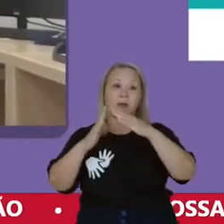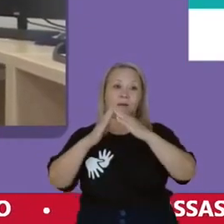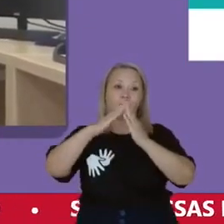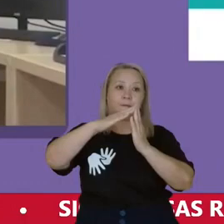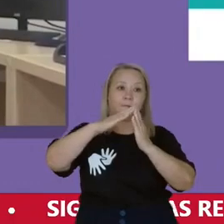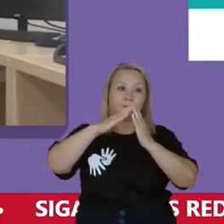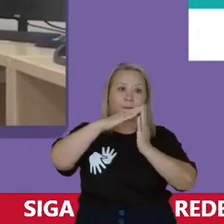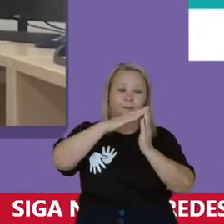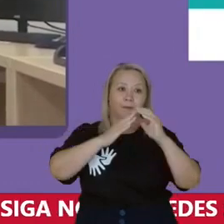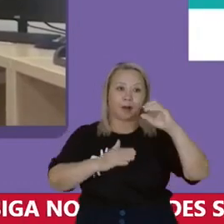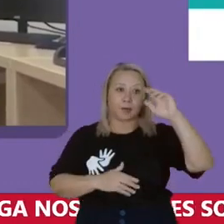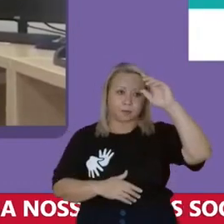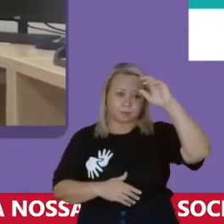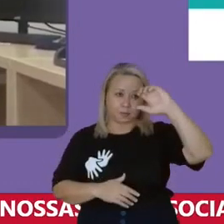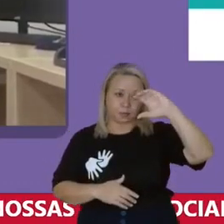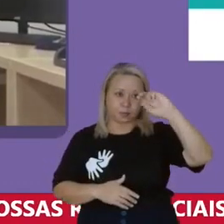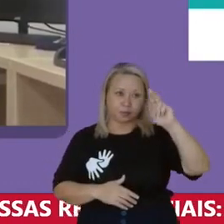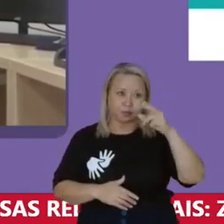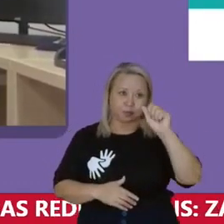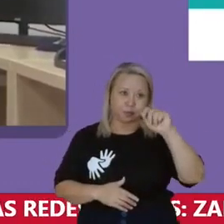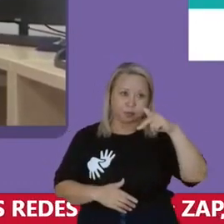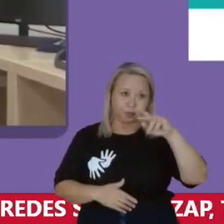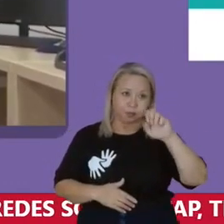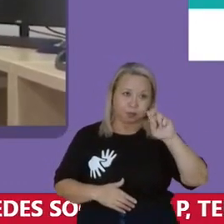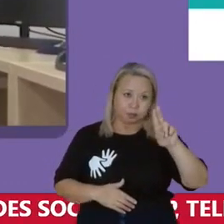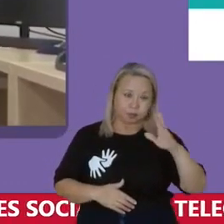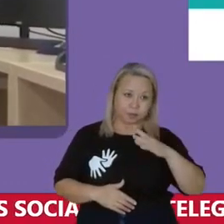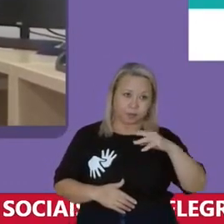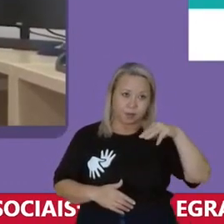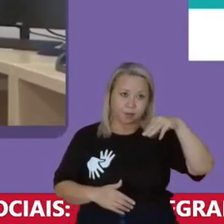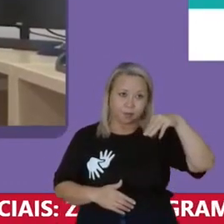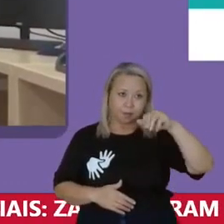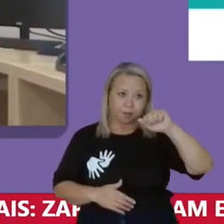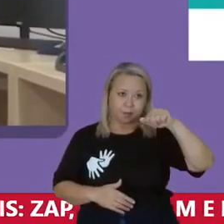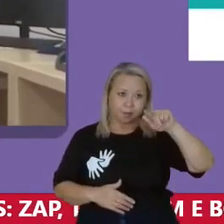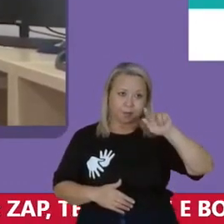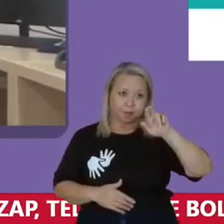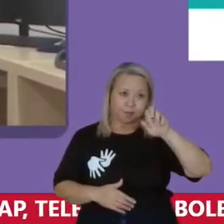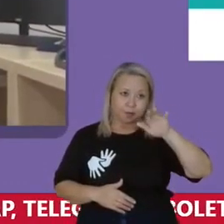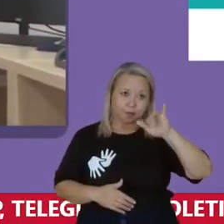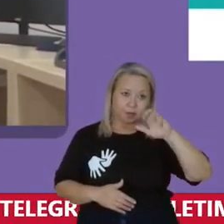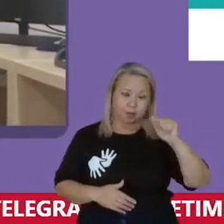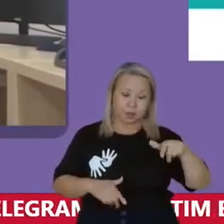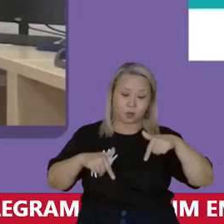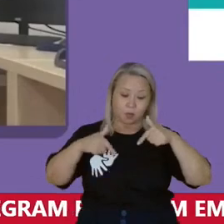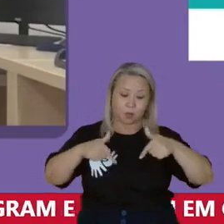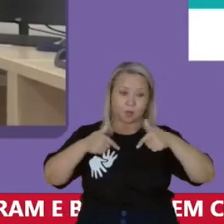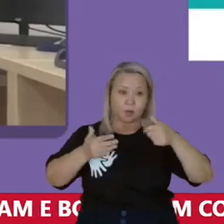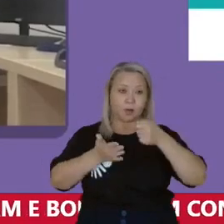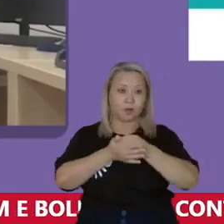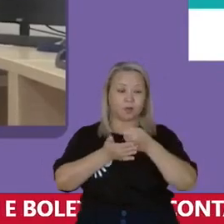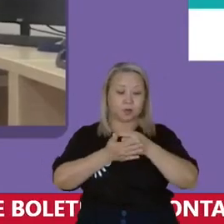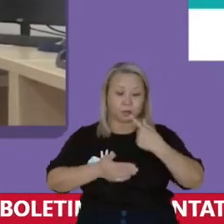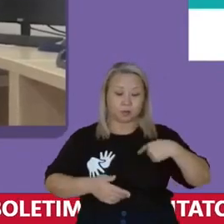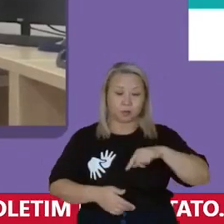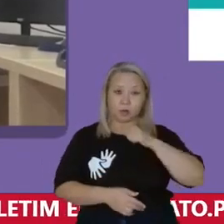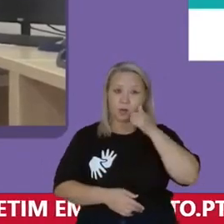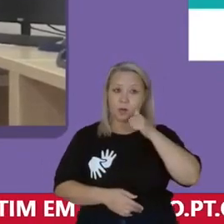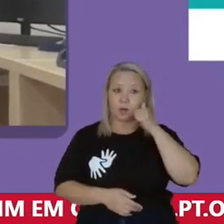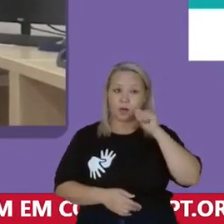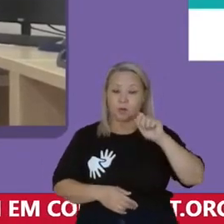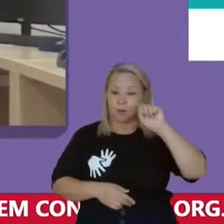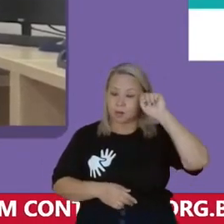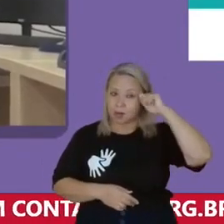luta A luta pela inclusão de nós mulheres Mulheres negras